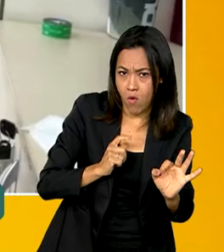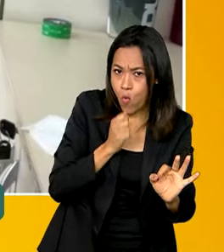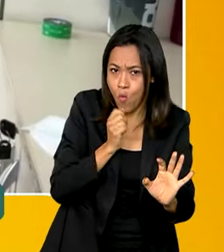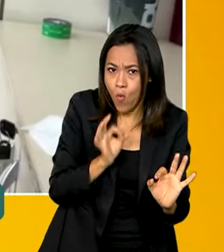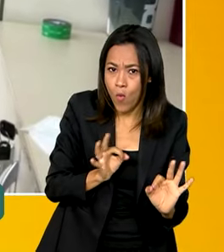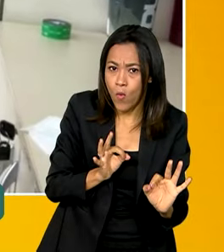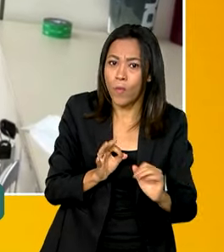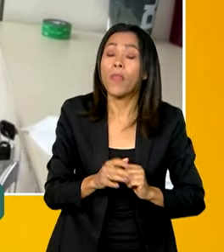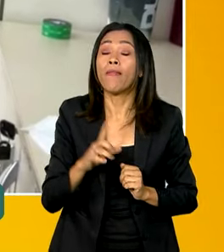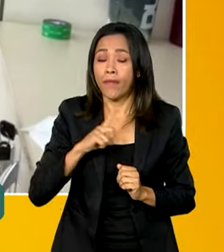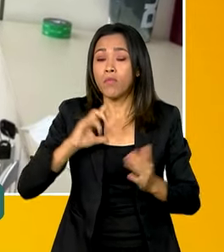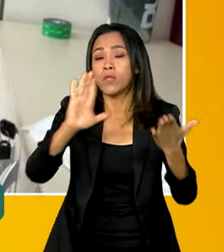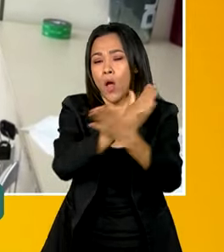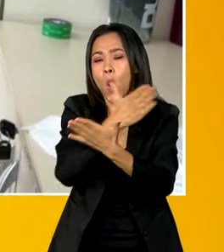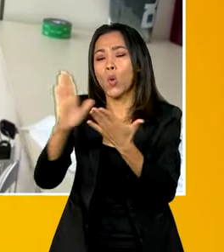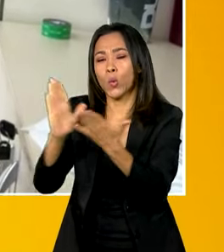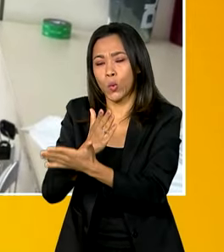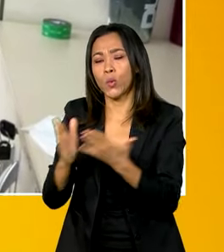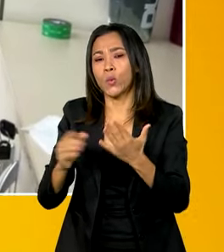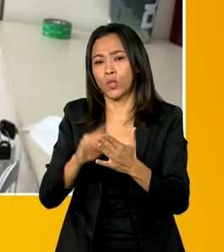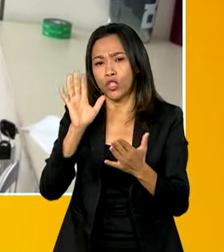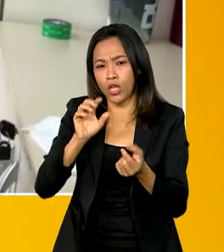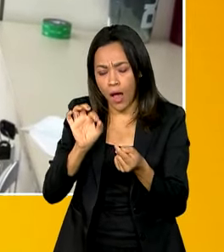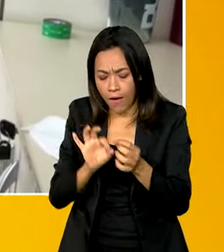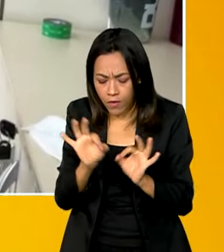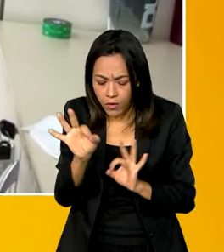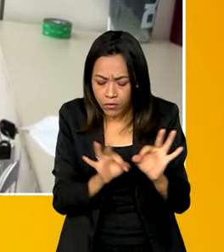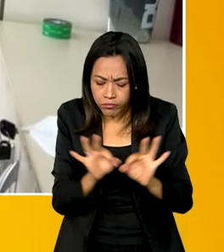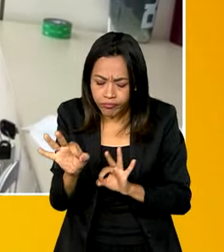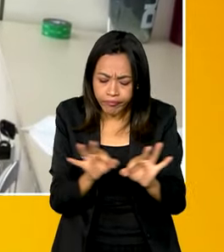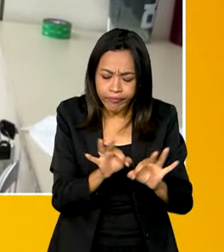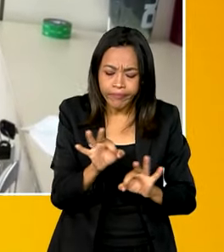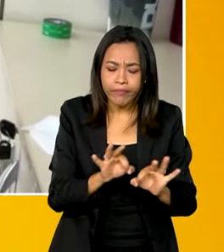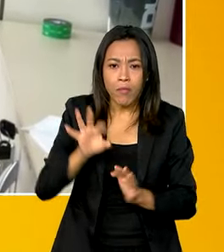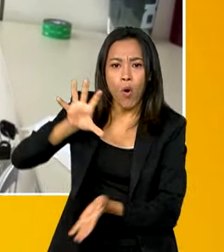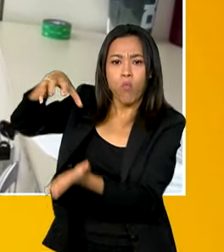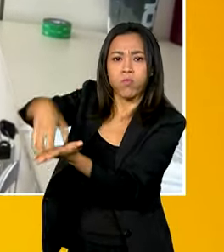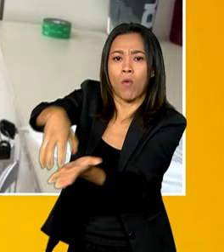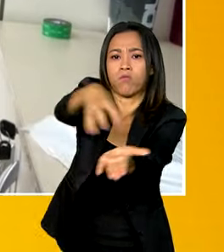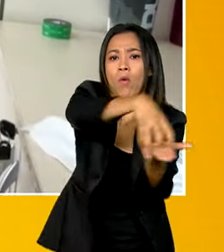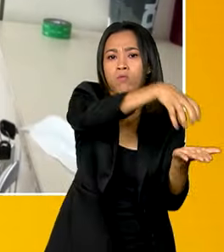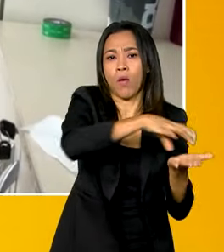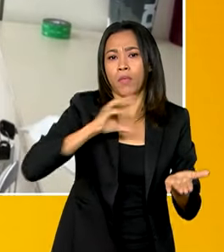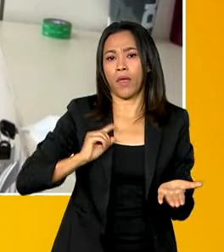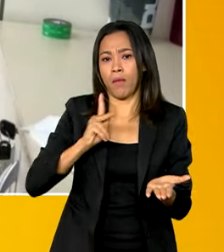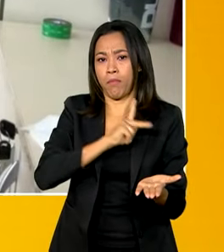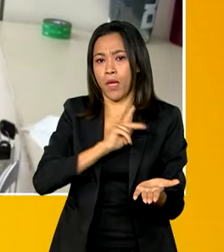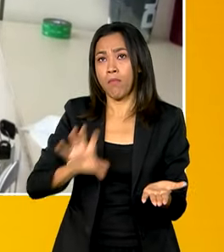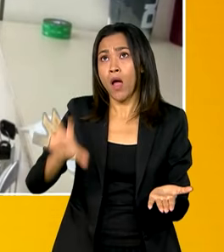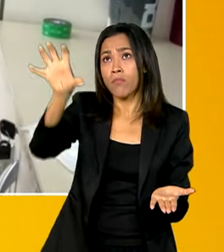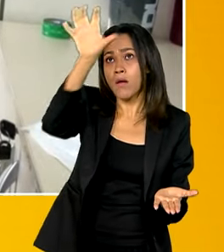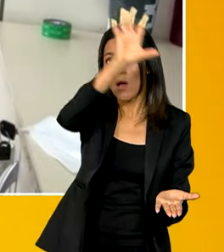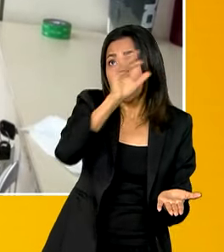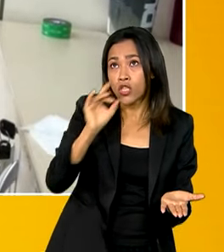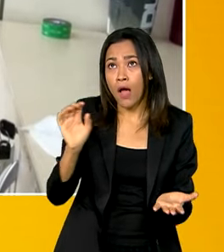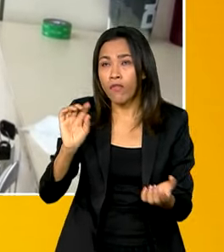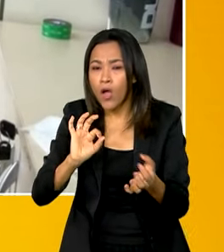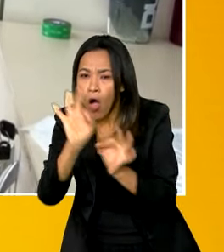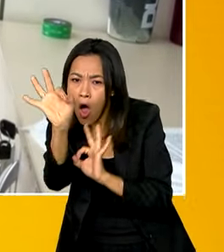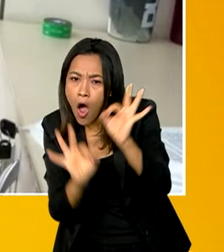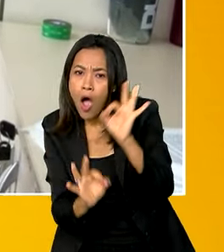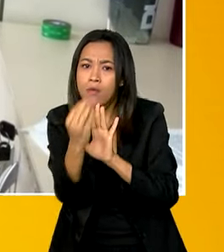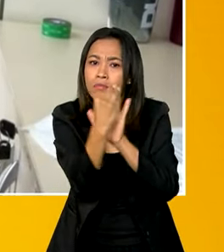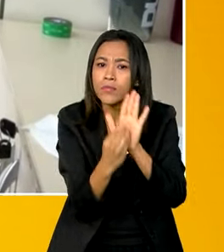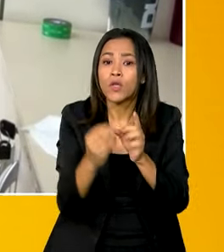Temos alguns municípios que foram mapeados pelas Defensorias locais, que já foram realizados, é um diálogo, especialmente